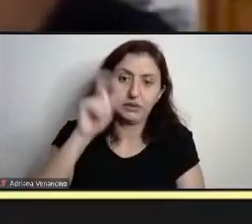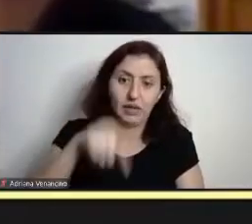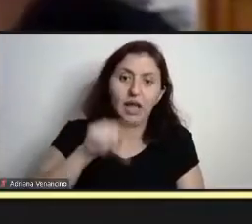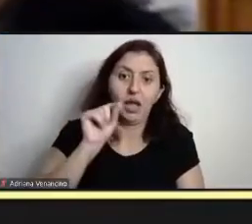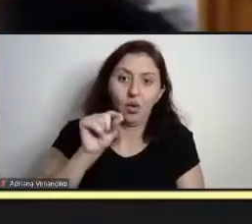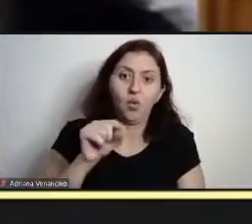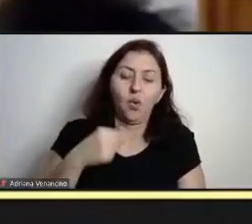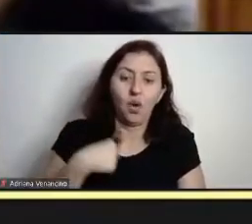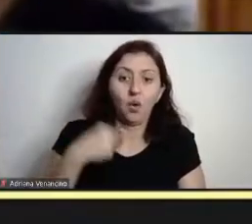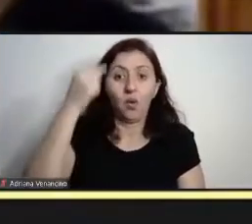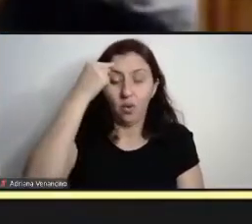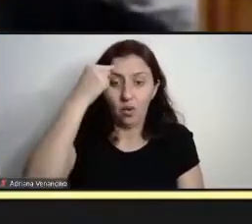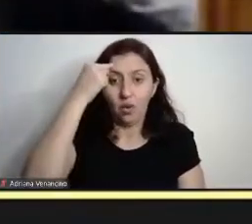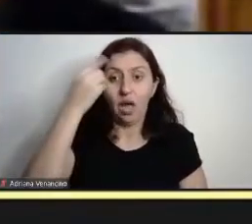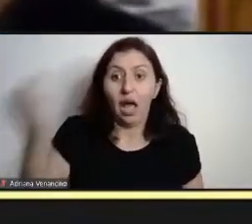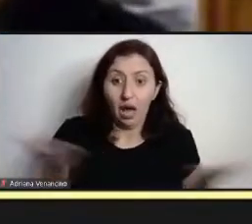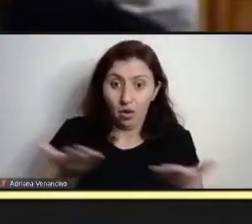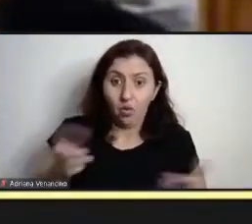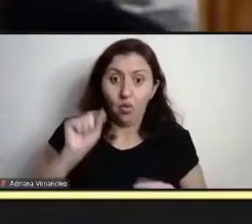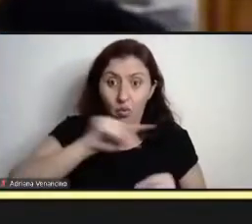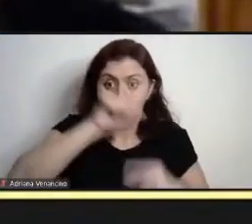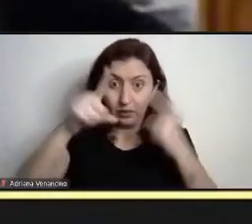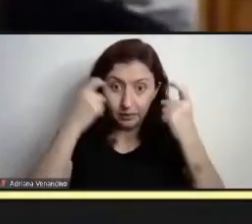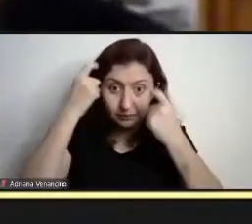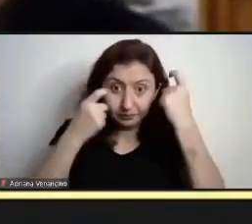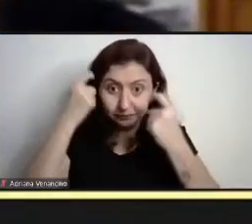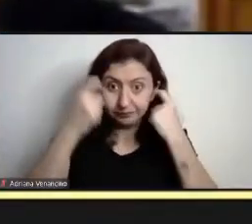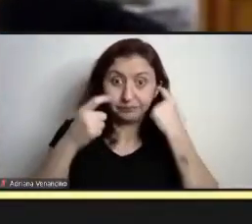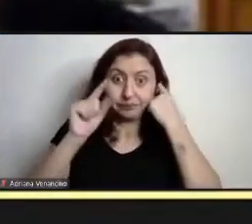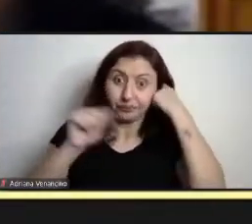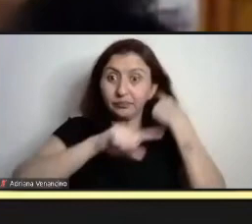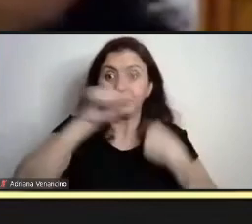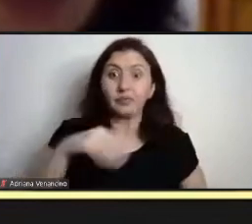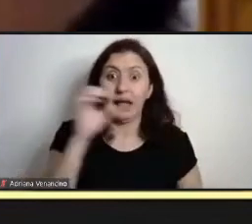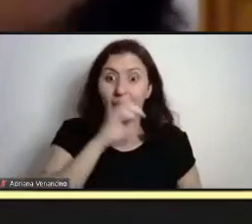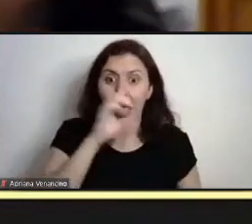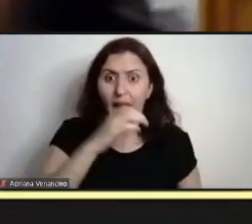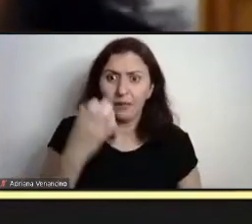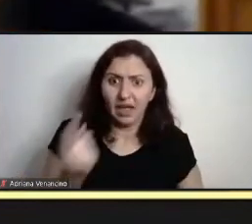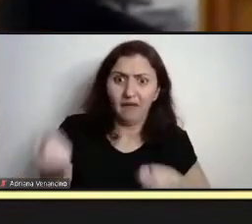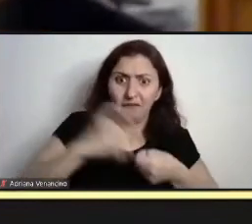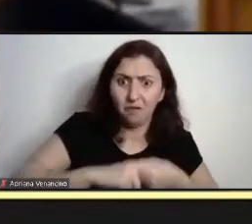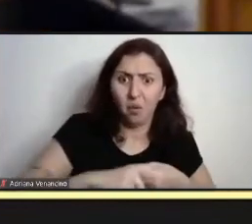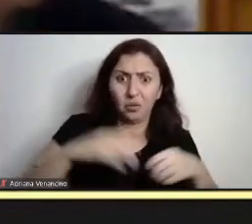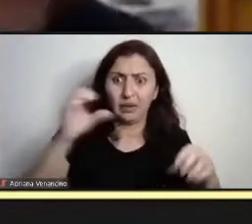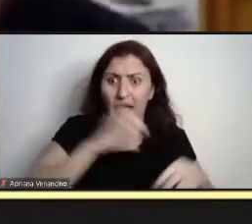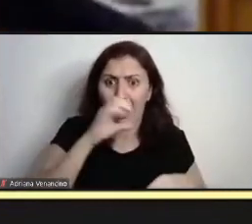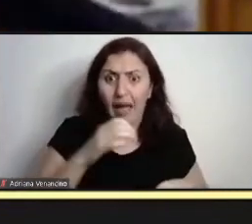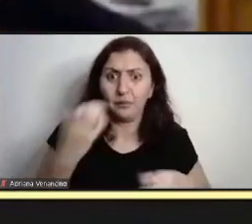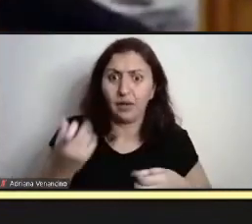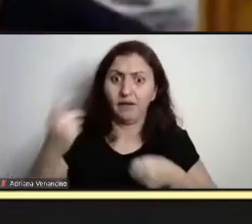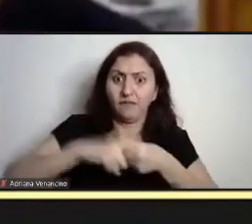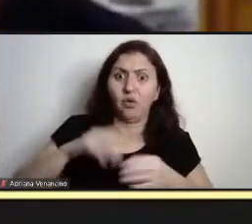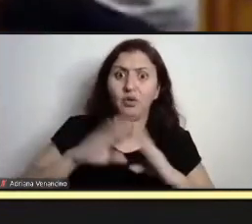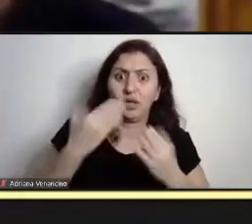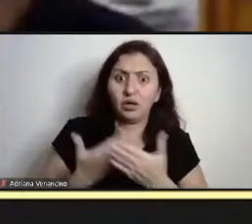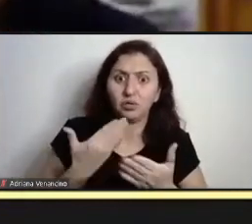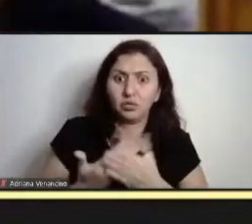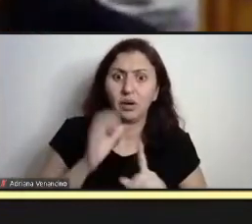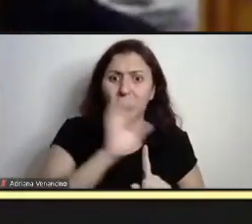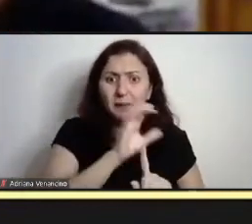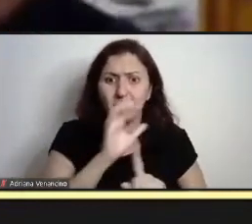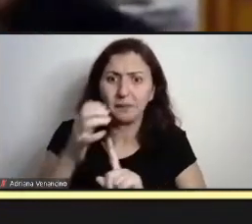inclusive, quem está preocupado em que a atividade econômica retorna rapidamente, ou que as aulas sejam tomadas rapidamente, que faça pressão,